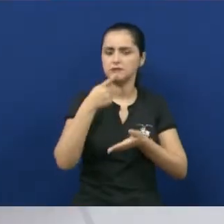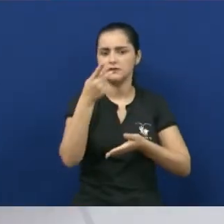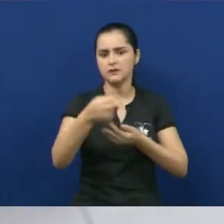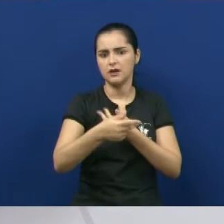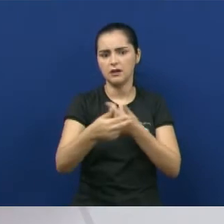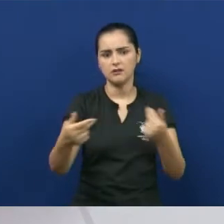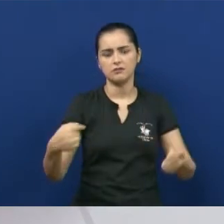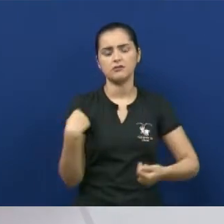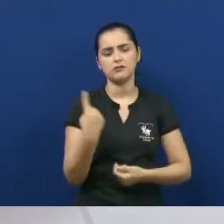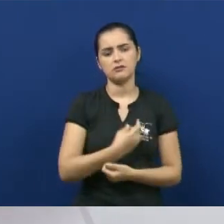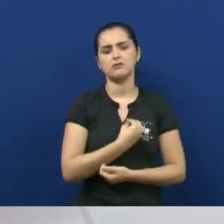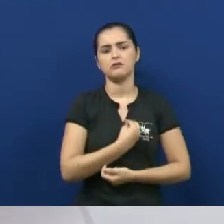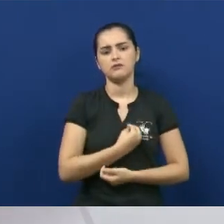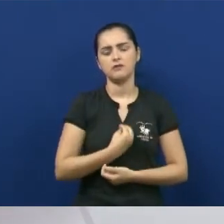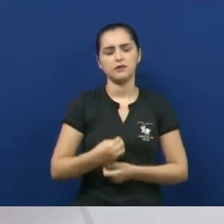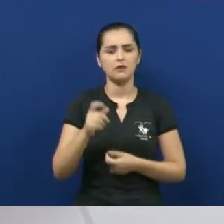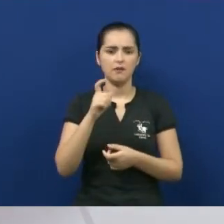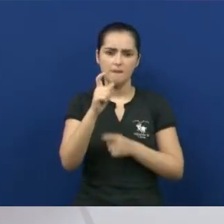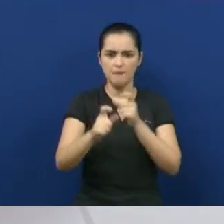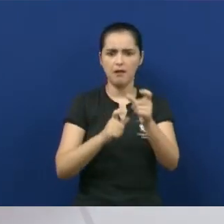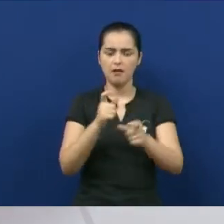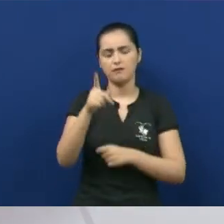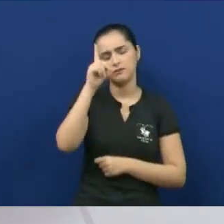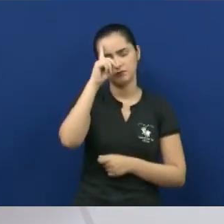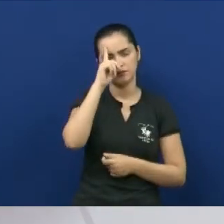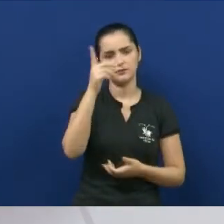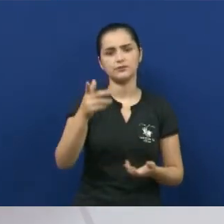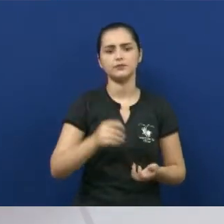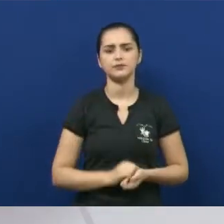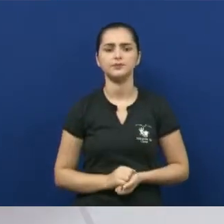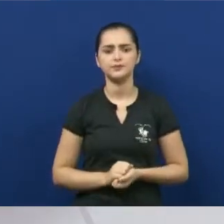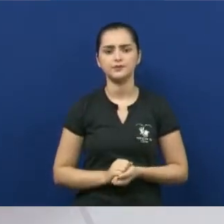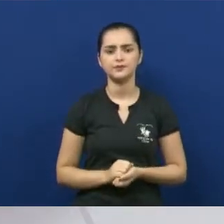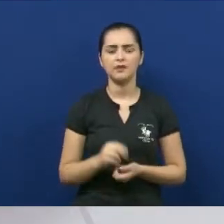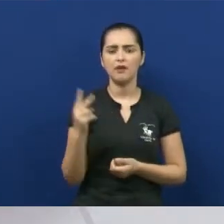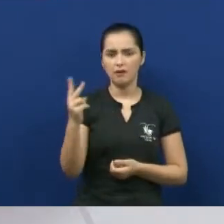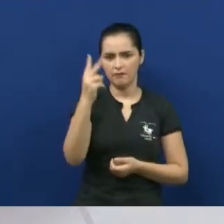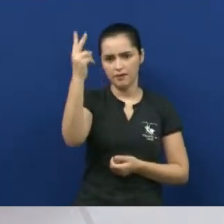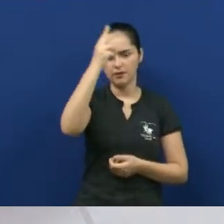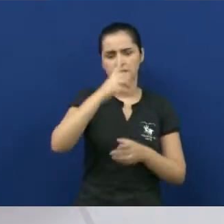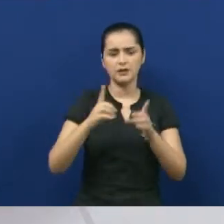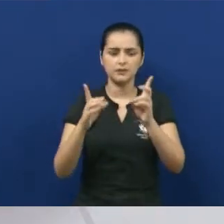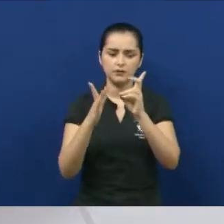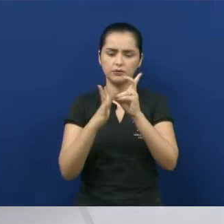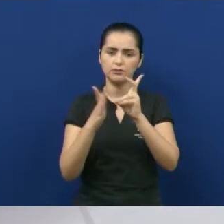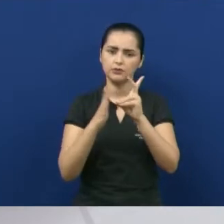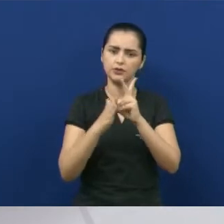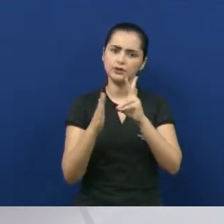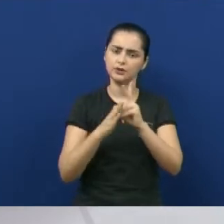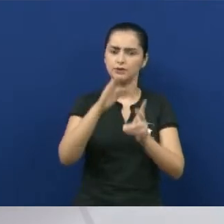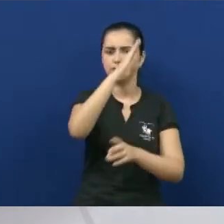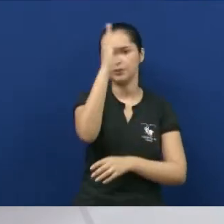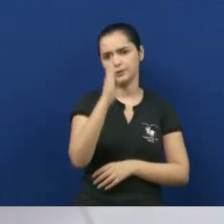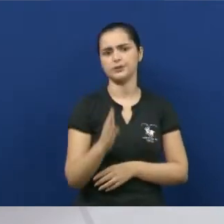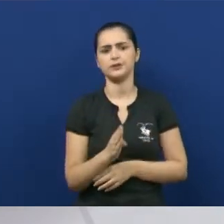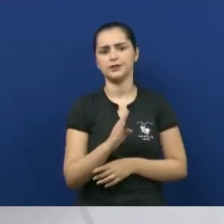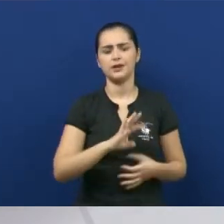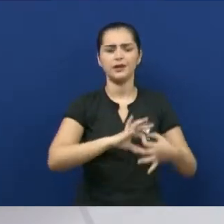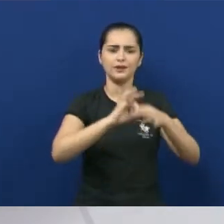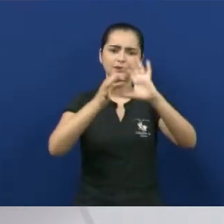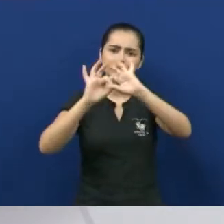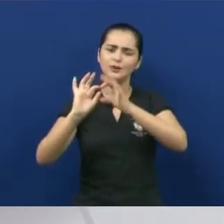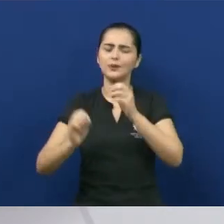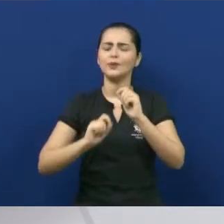de coisas do nosso dia a dia com palavras do dia a dia. A valorização do índio brasileiro. Isso aí era um sentido meio